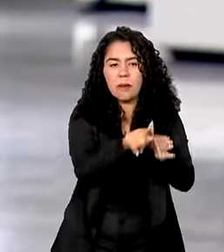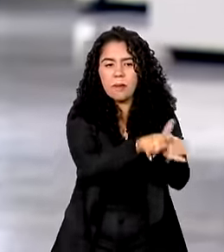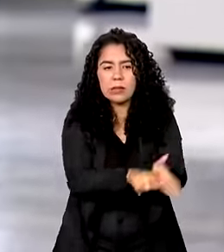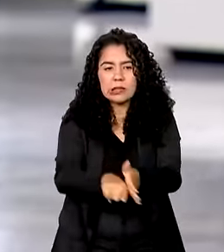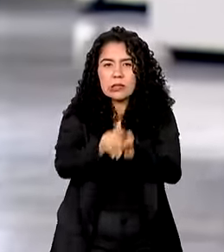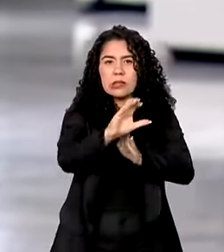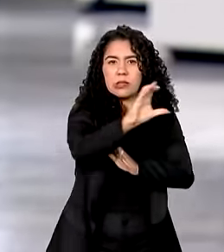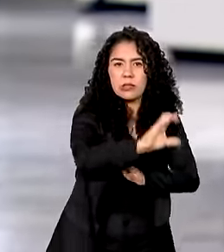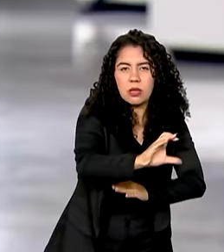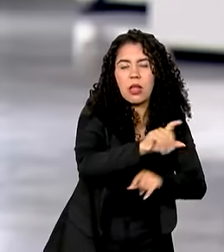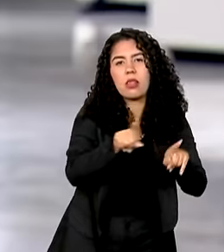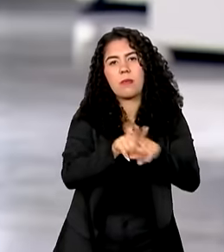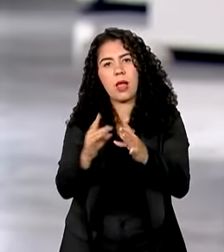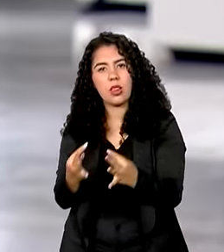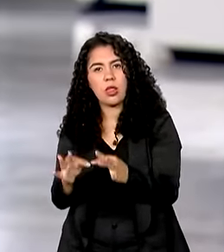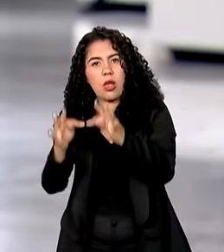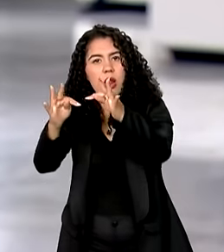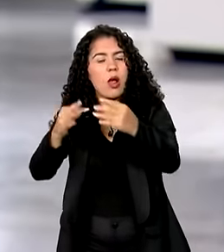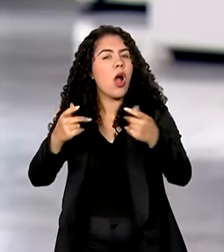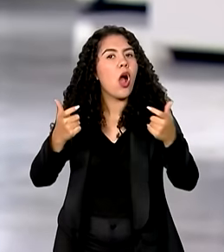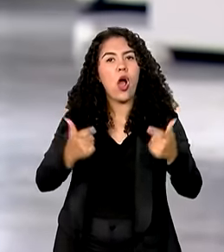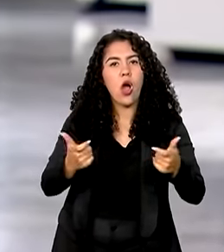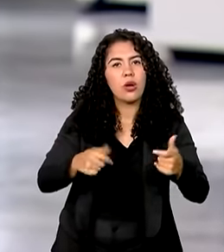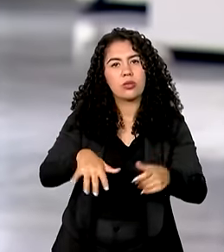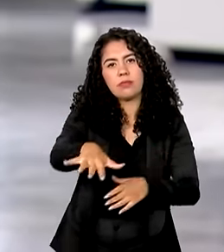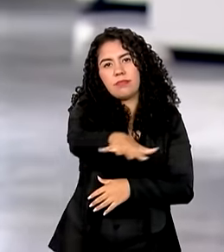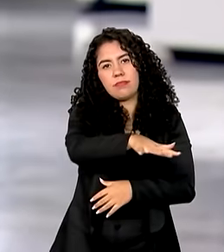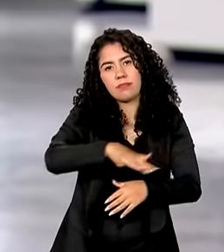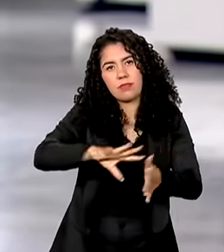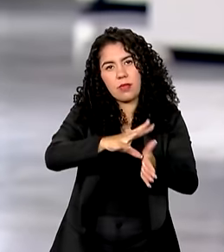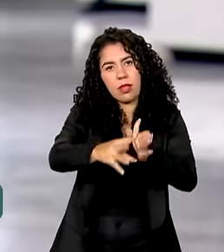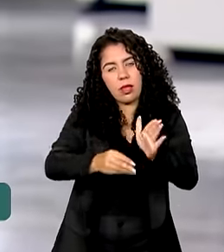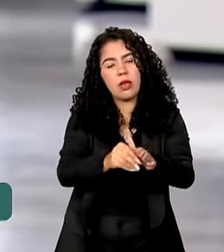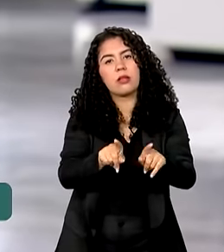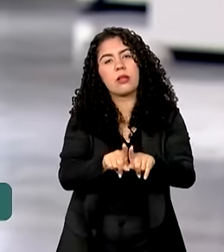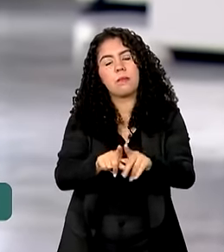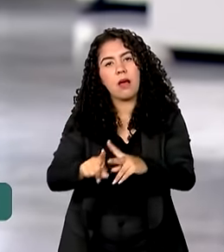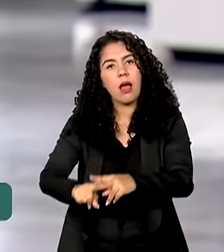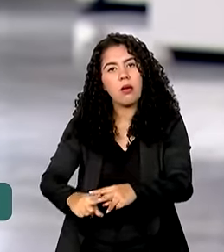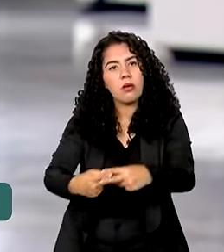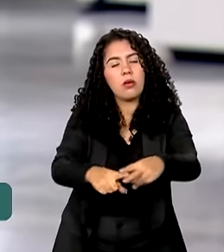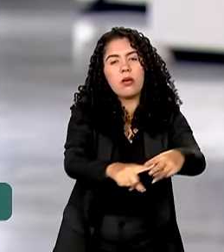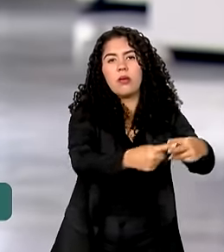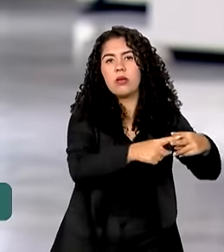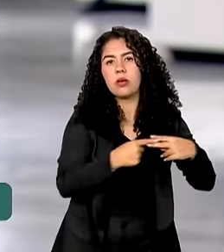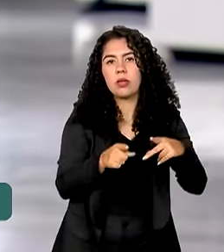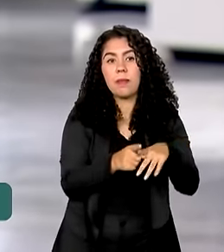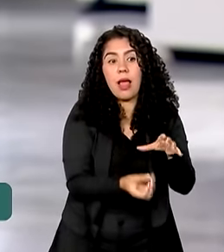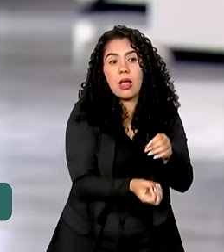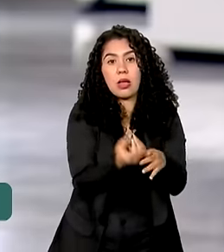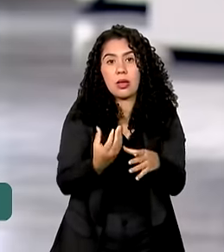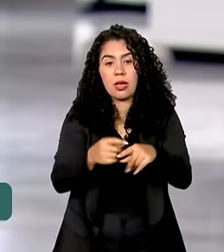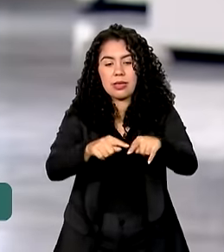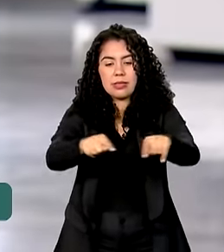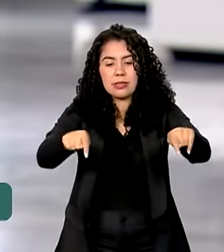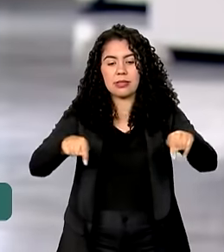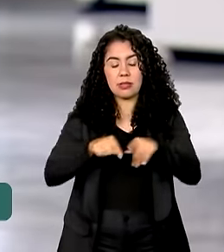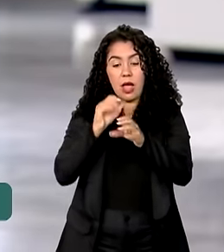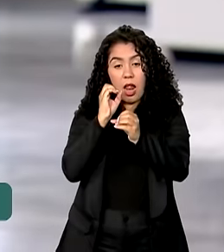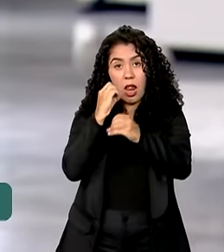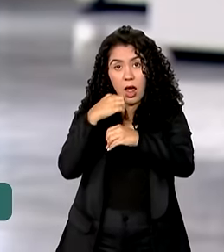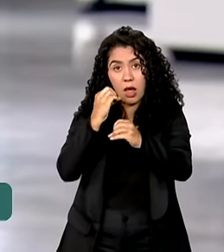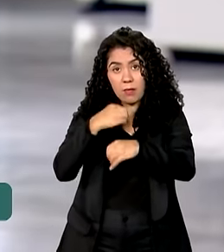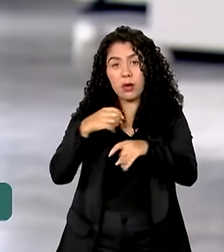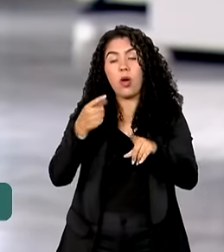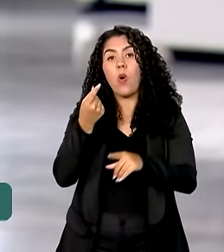científica e tecnológica na região amazônica e para recuperação, atualização e criação de laboratórios. Além disso,